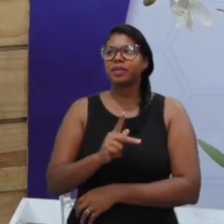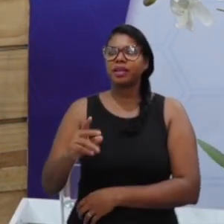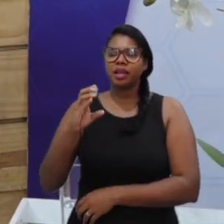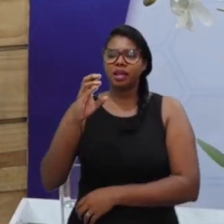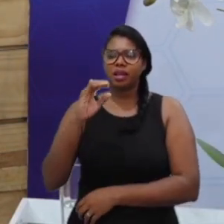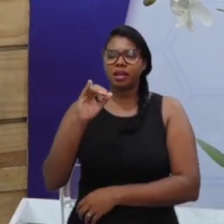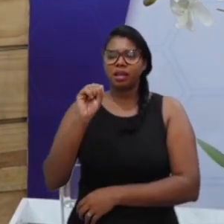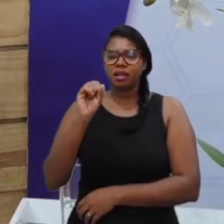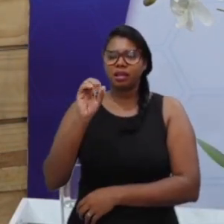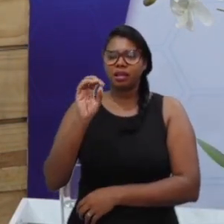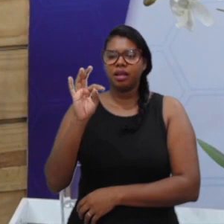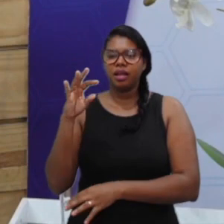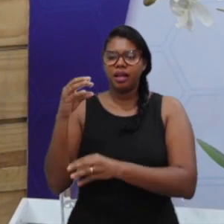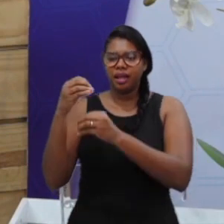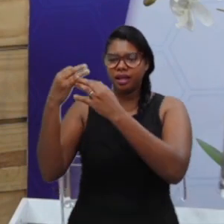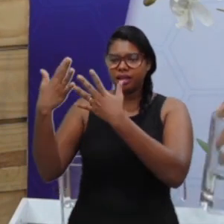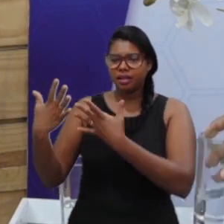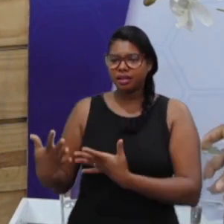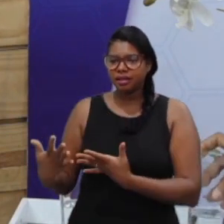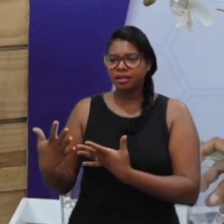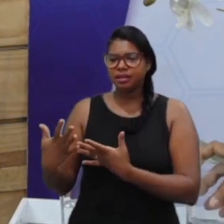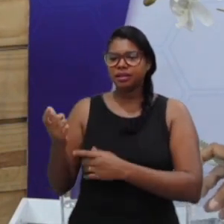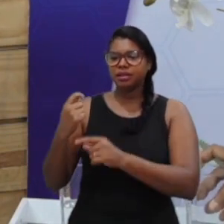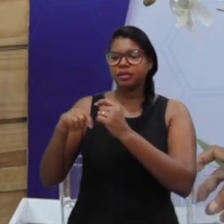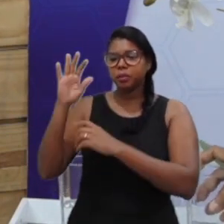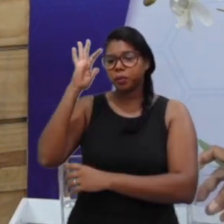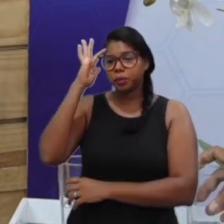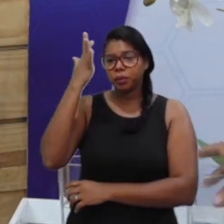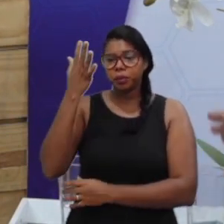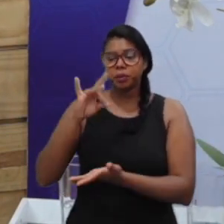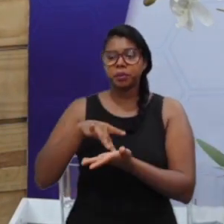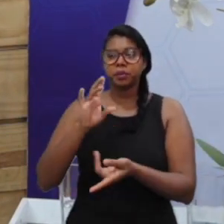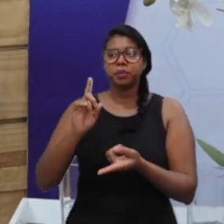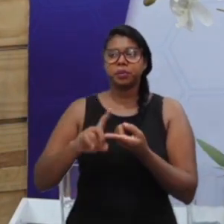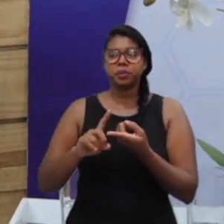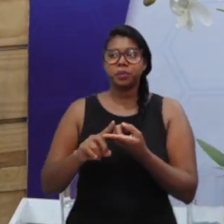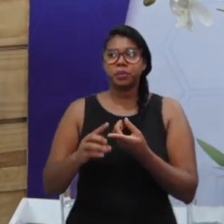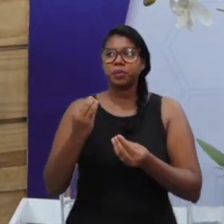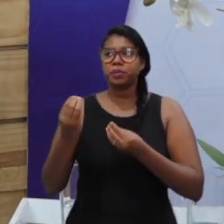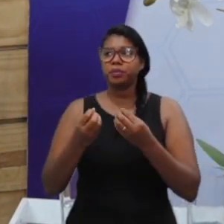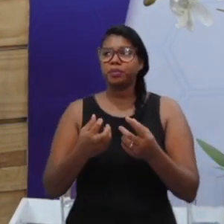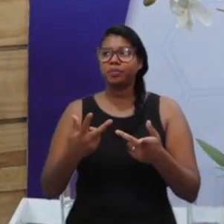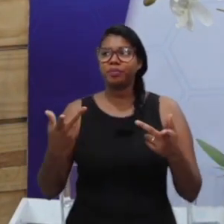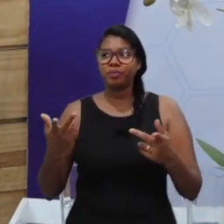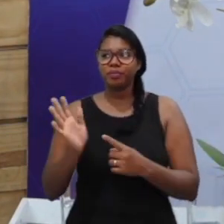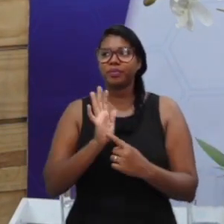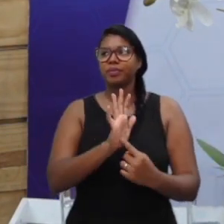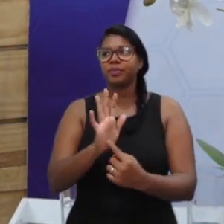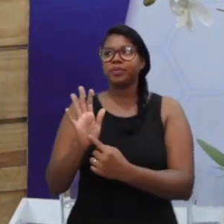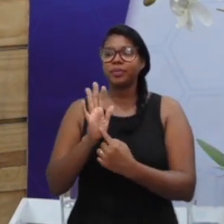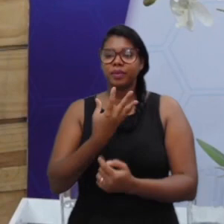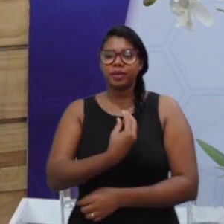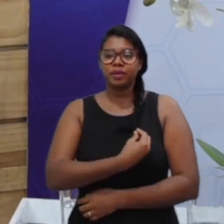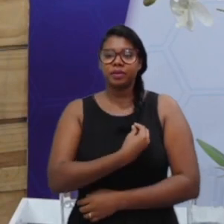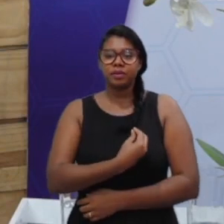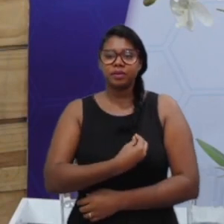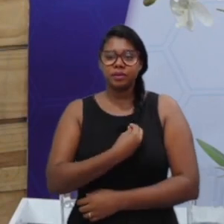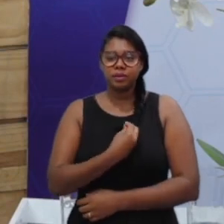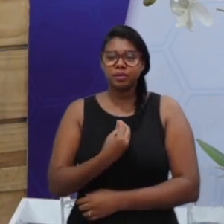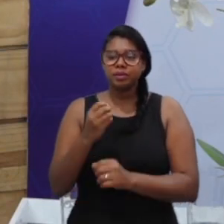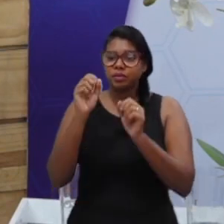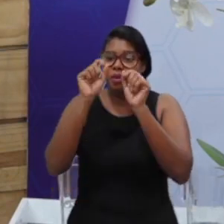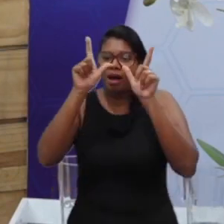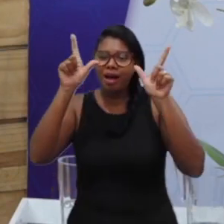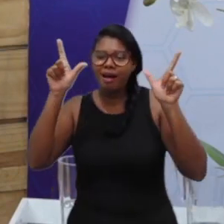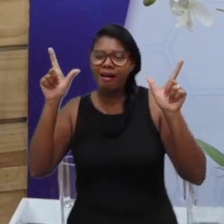falou, o ato de tomar decisão é algo que está inerente na nossa vida. Desde o acordar,